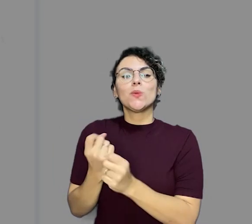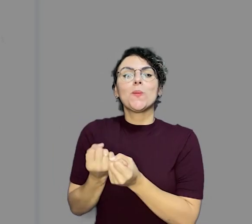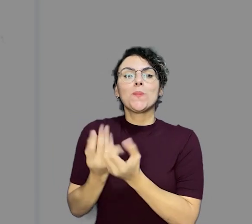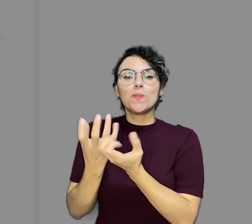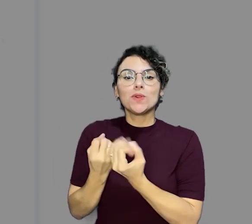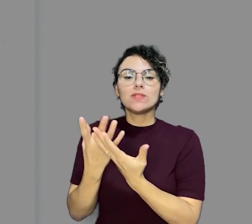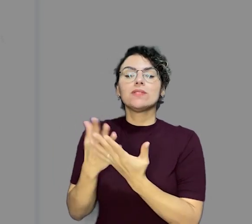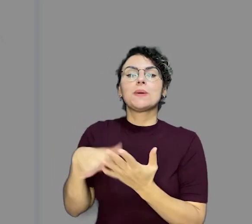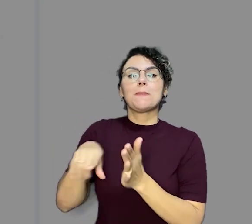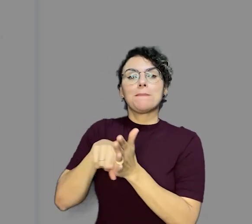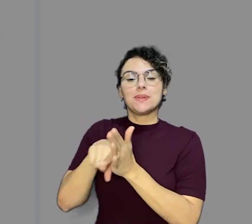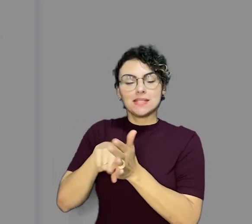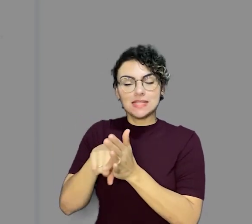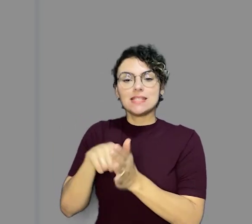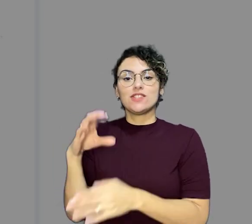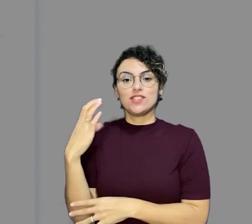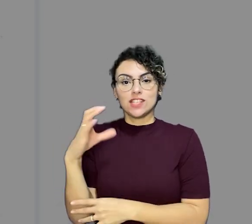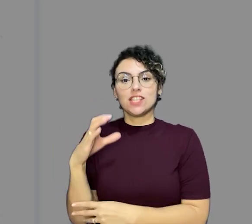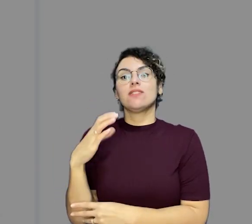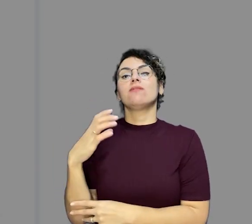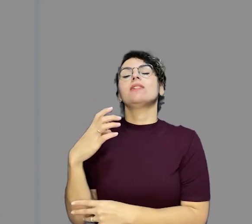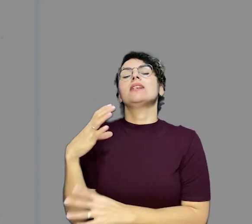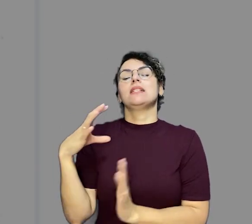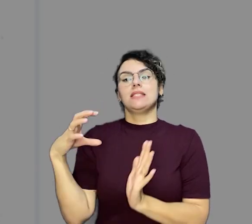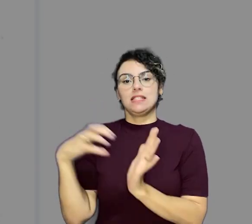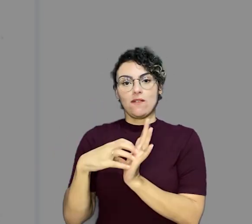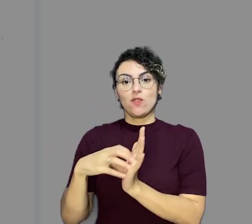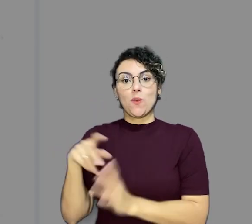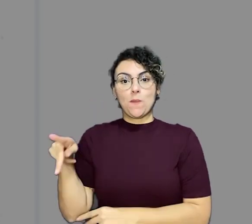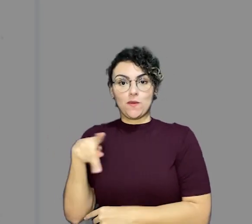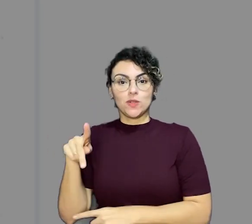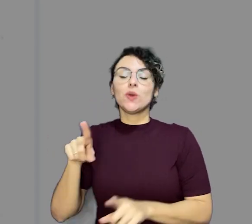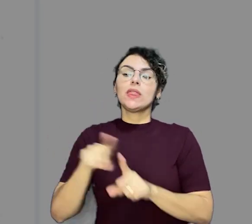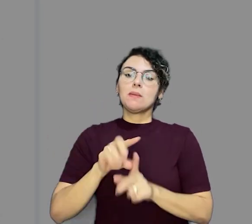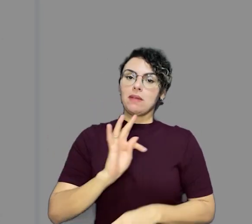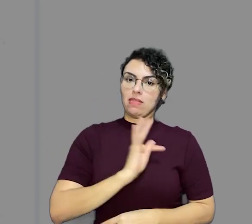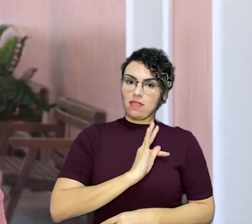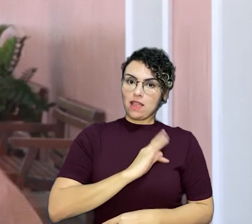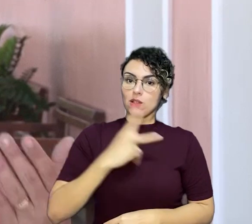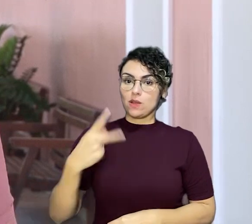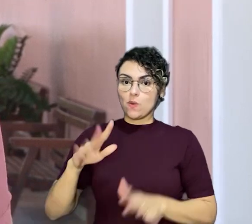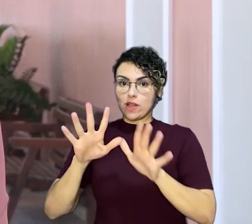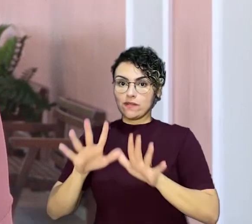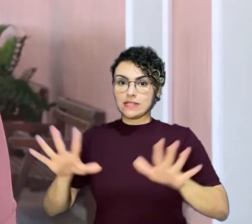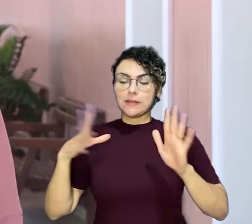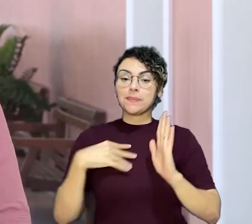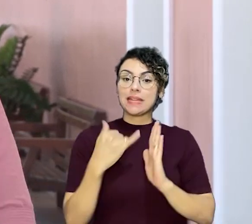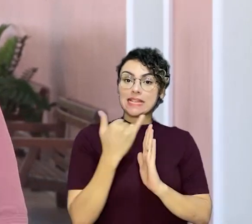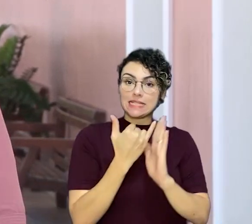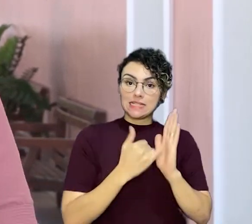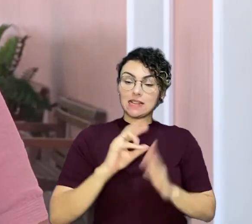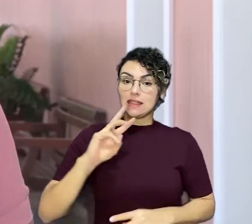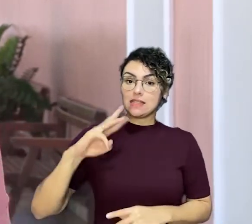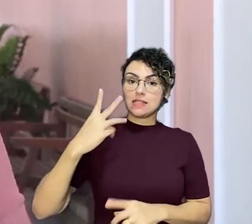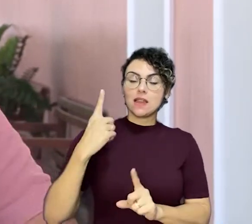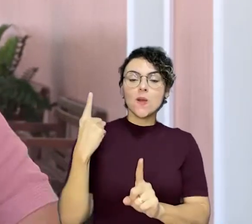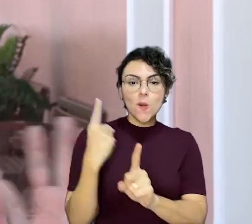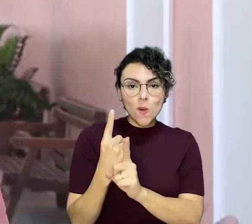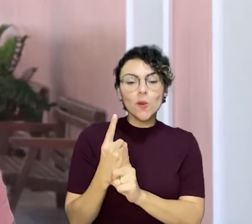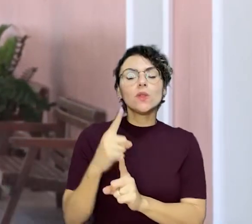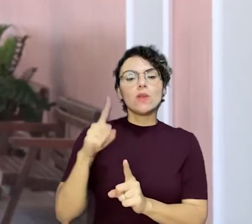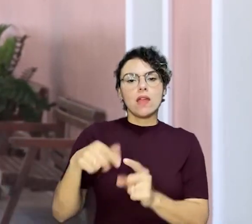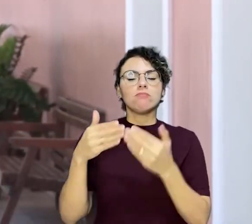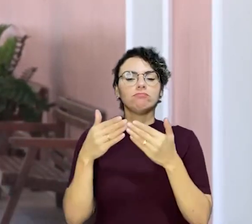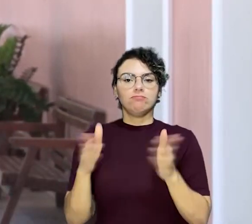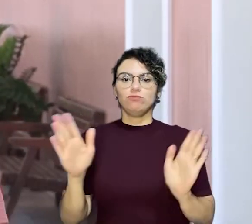Produção de Pesquisa Científica de Servidores Docentes e Técnico-Administrativos da UFC. As inscrições para a terceira edição do evento